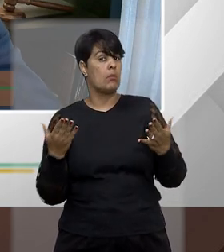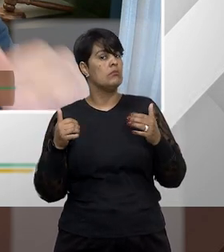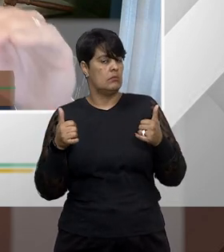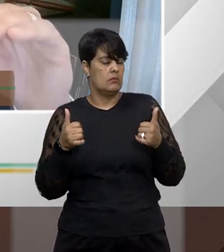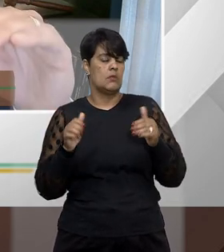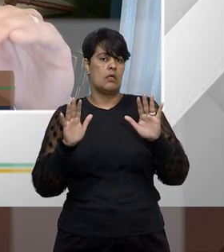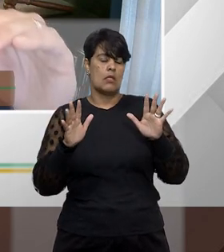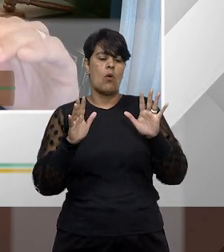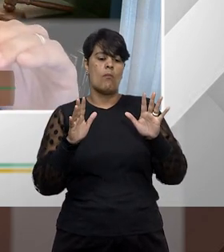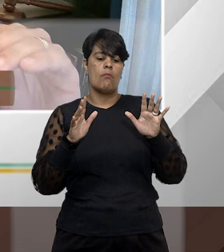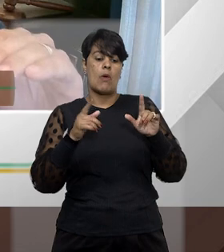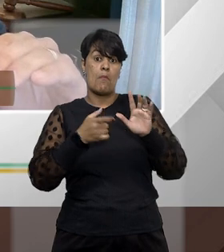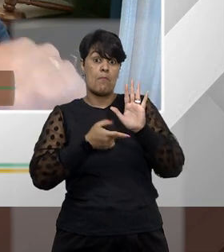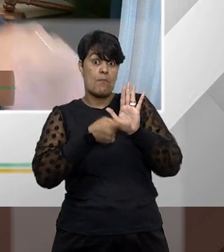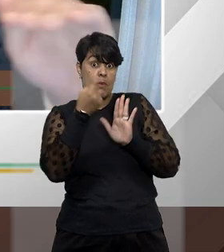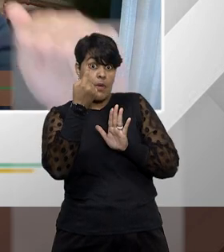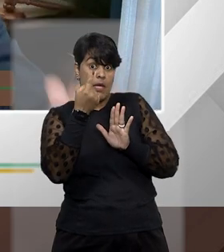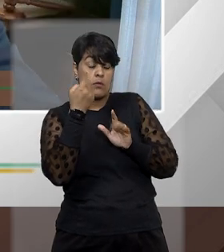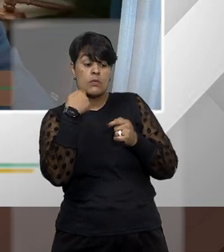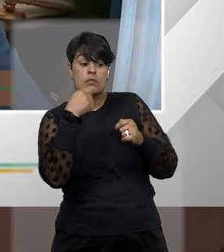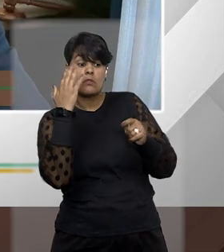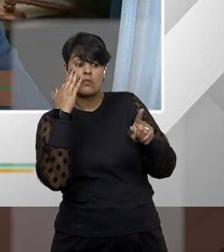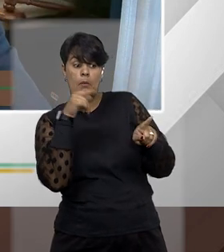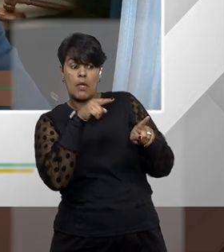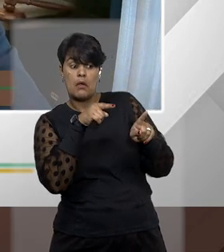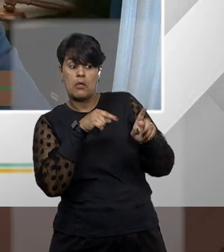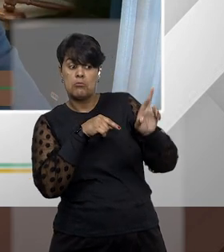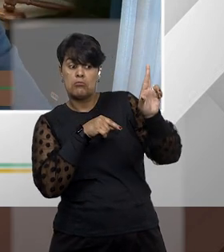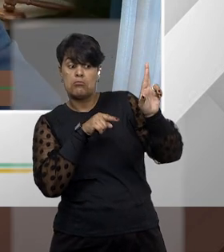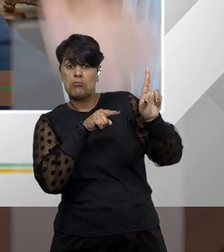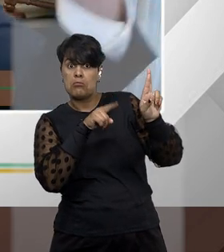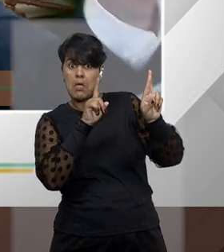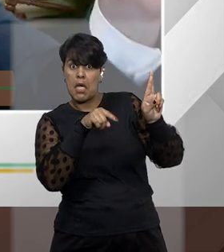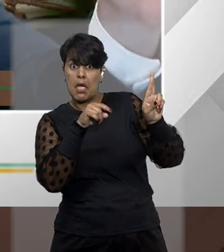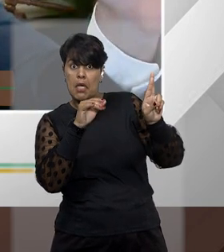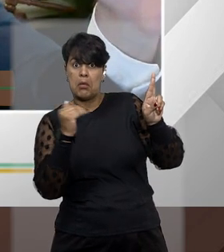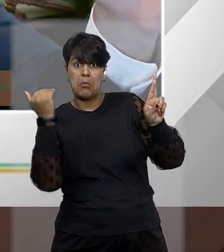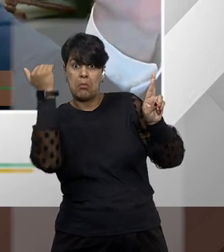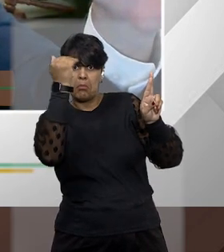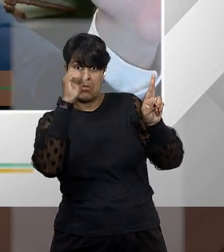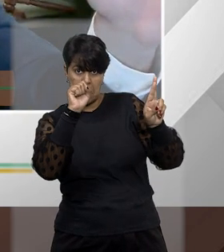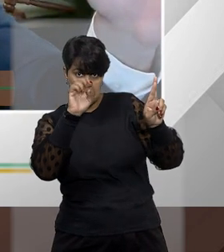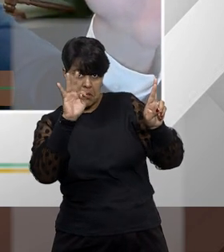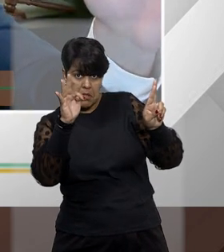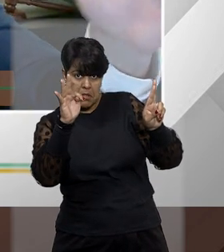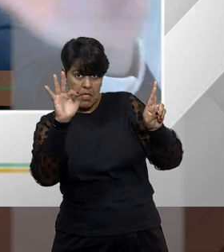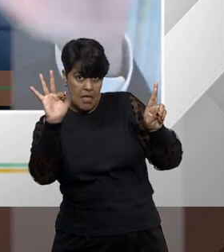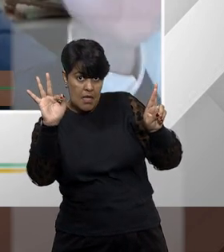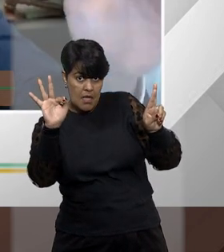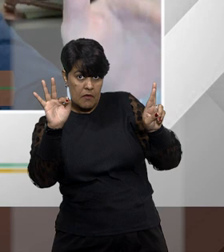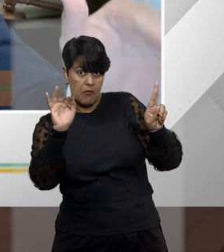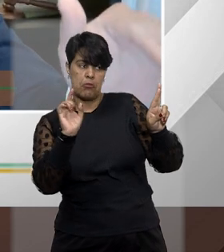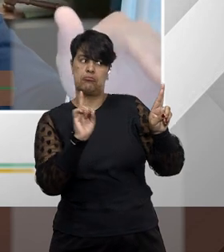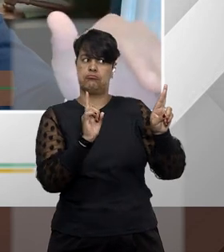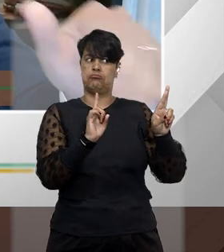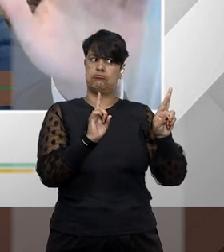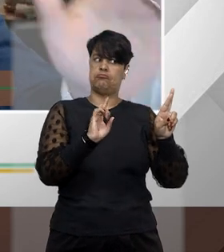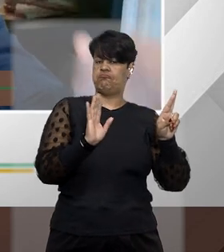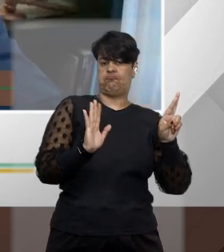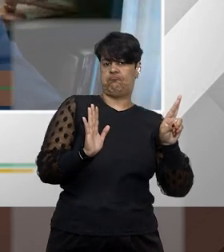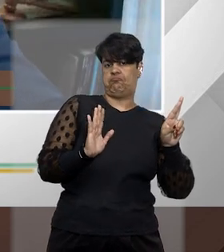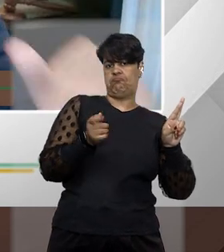então a gente começa olhando primeiro se tem algum foro privilegiado é do Supremo? Não porque não tem